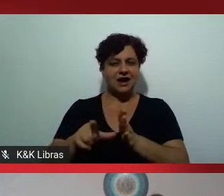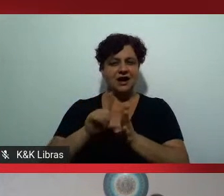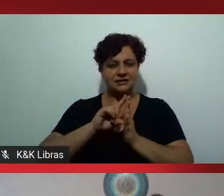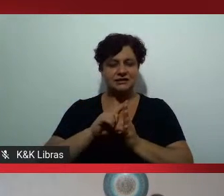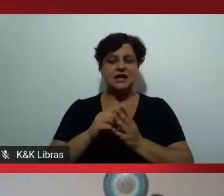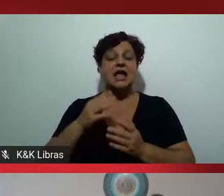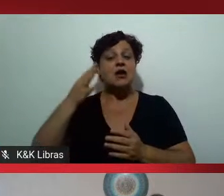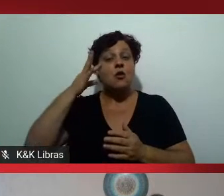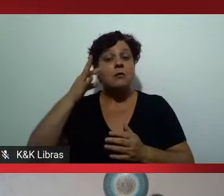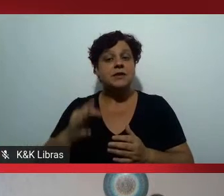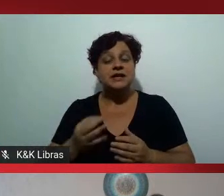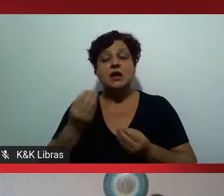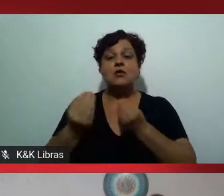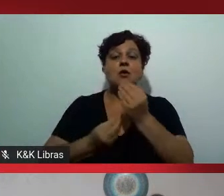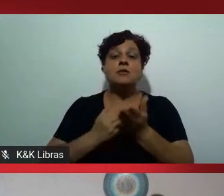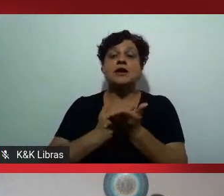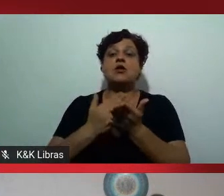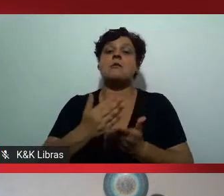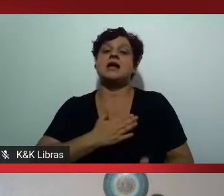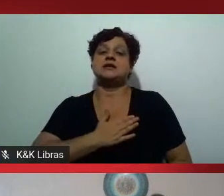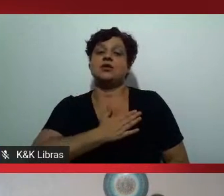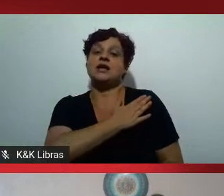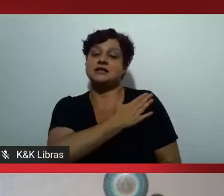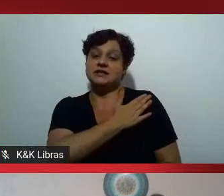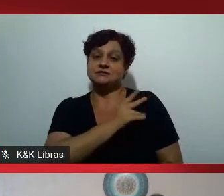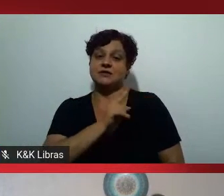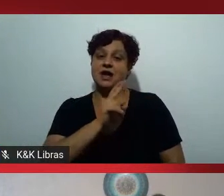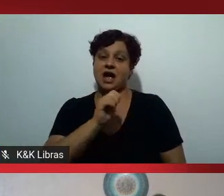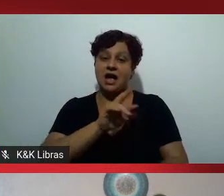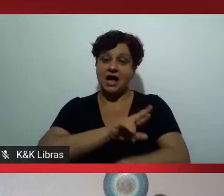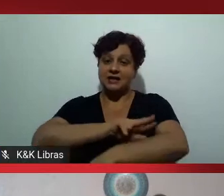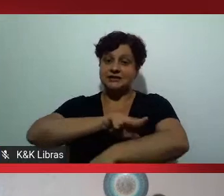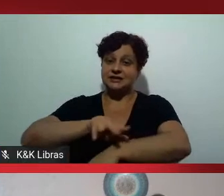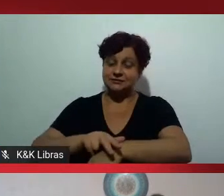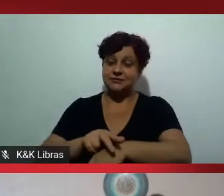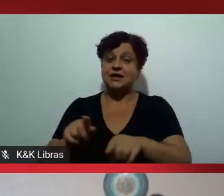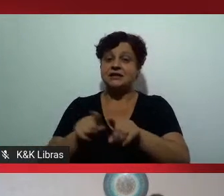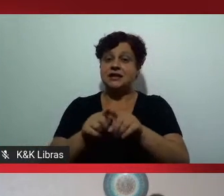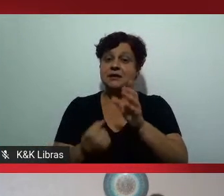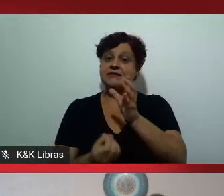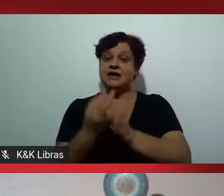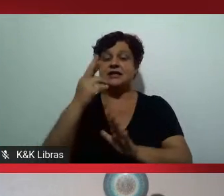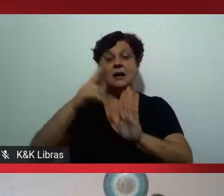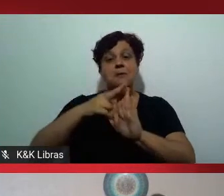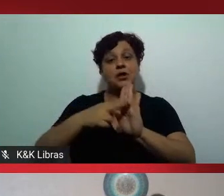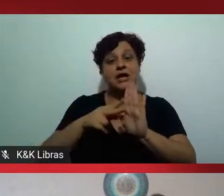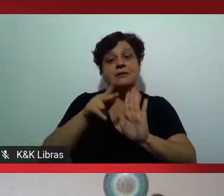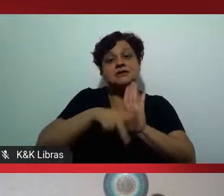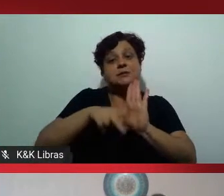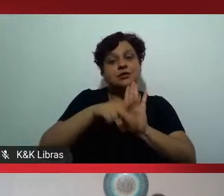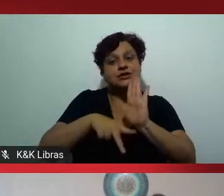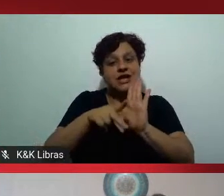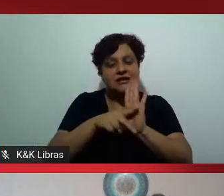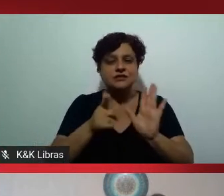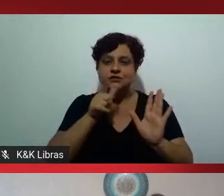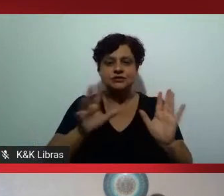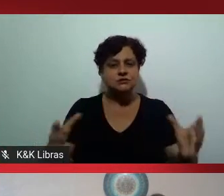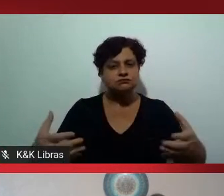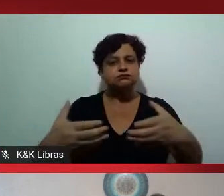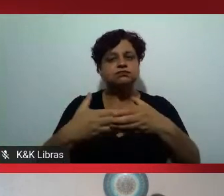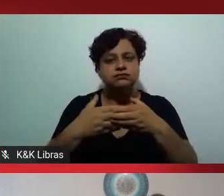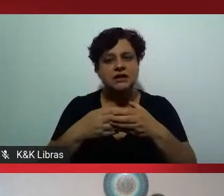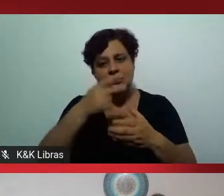racismo se articula, e consigam criar programas, consigam criar projetos de acolhida dessa